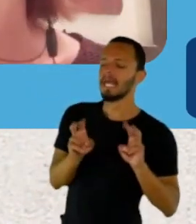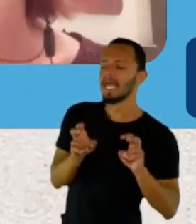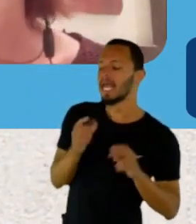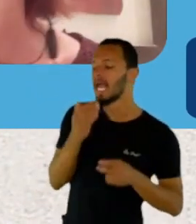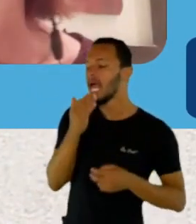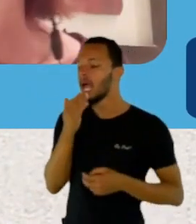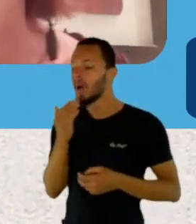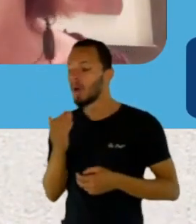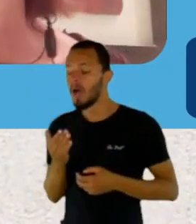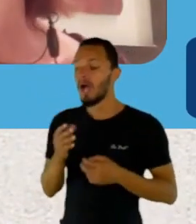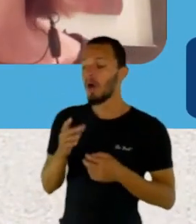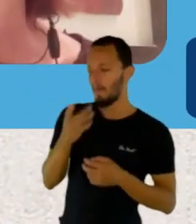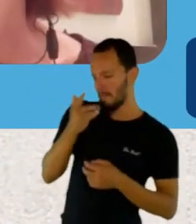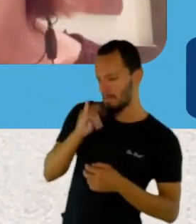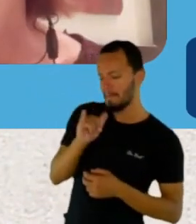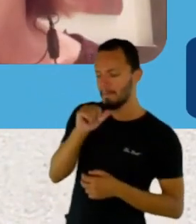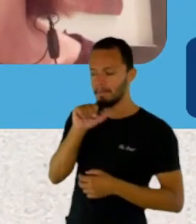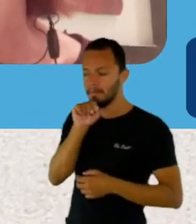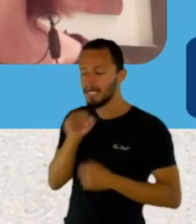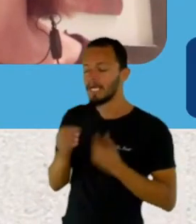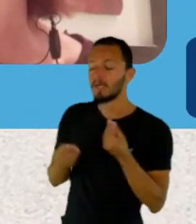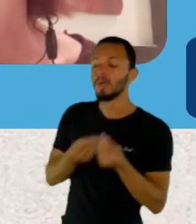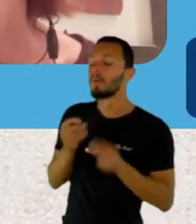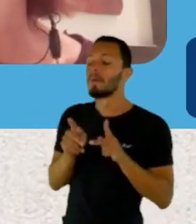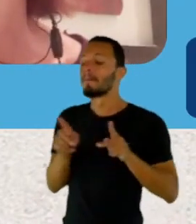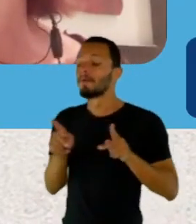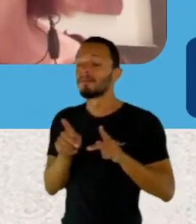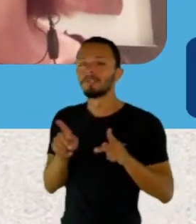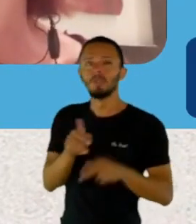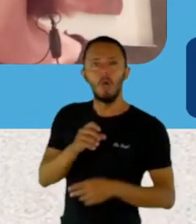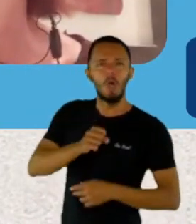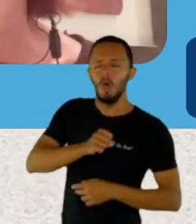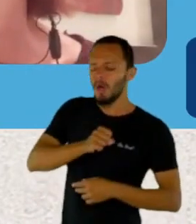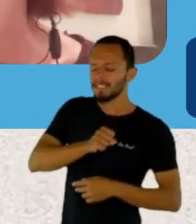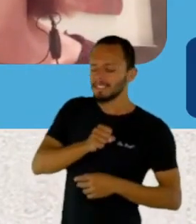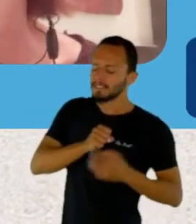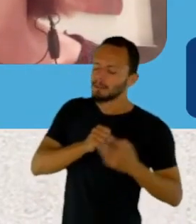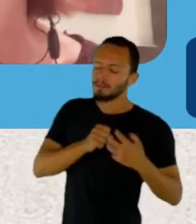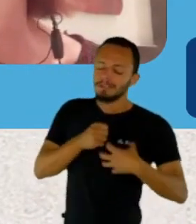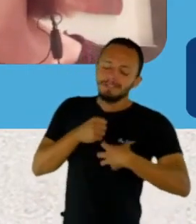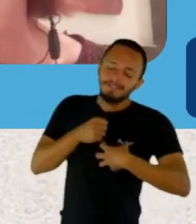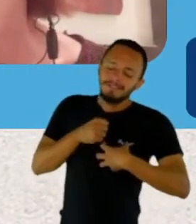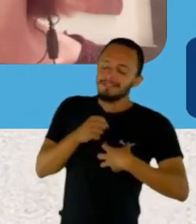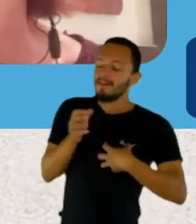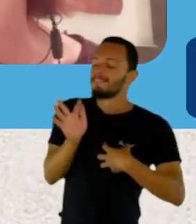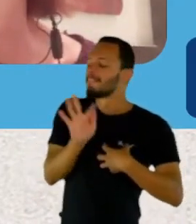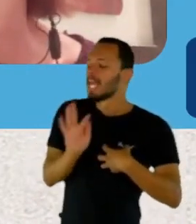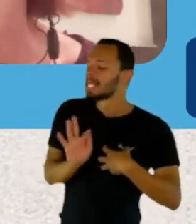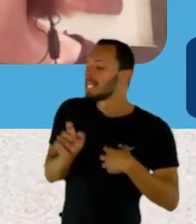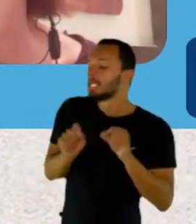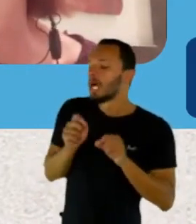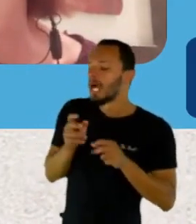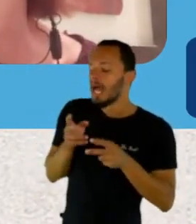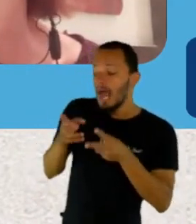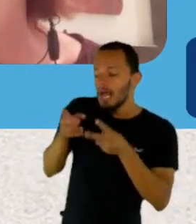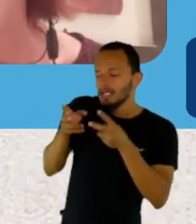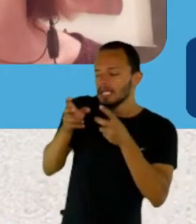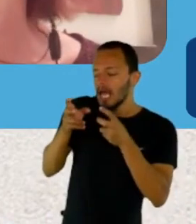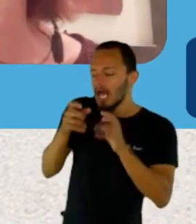professores que você guarda no coração, assim, que te inspiravam, né? Te instigavam a escrever.